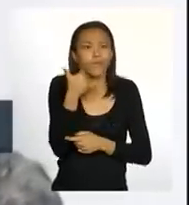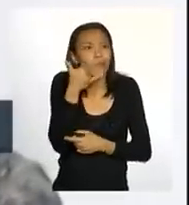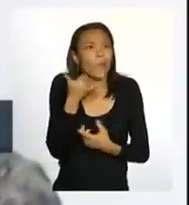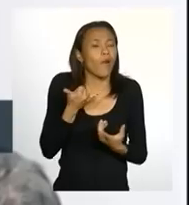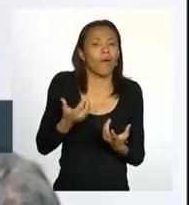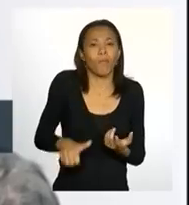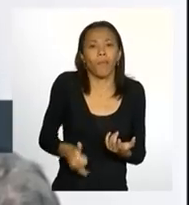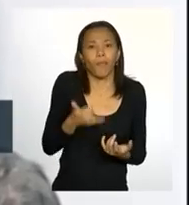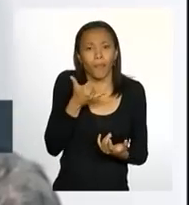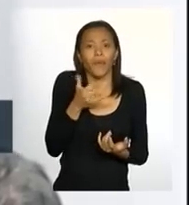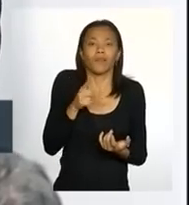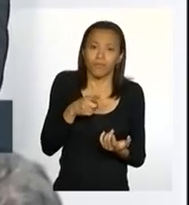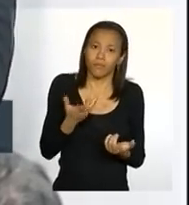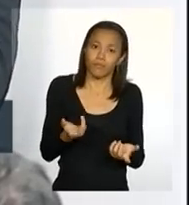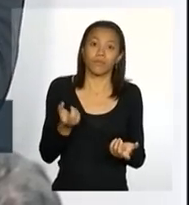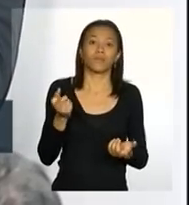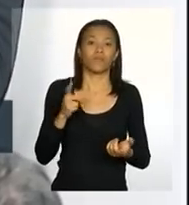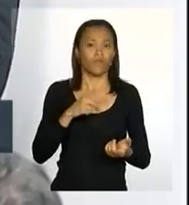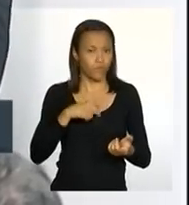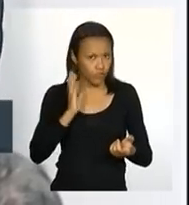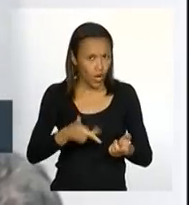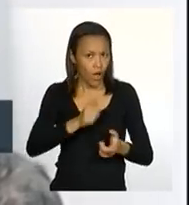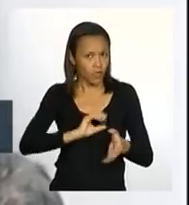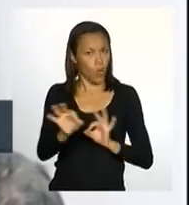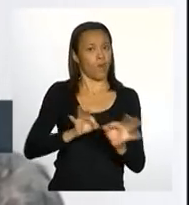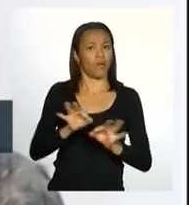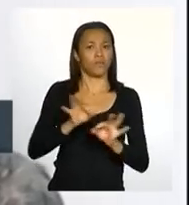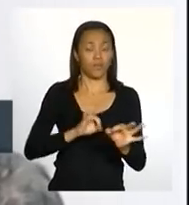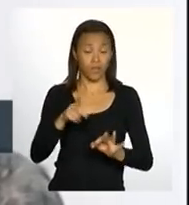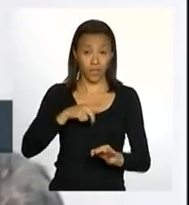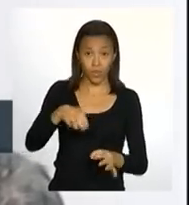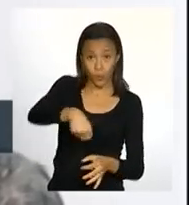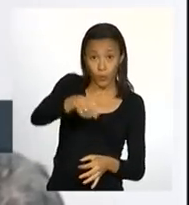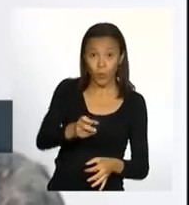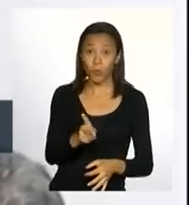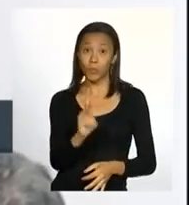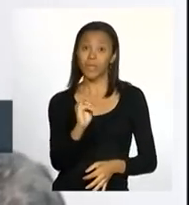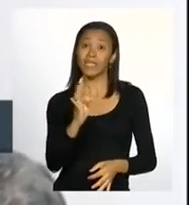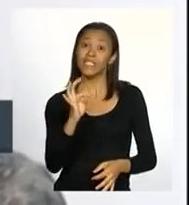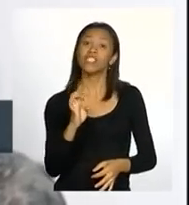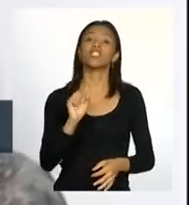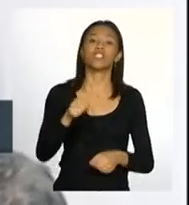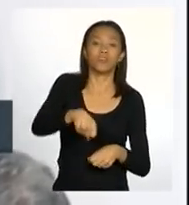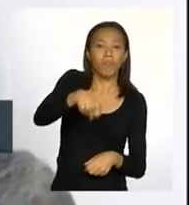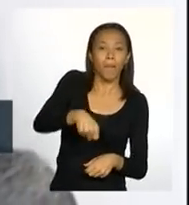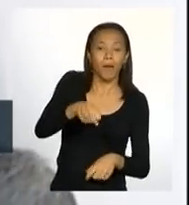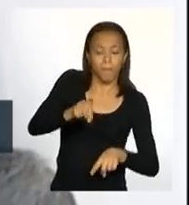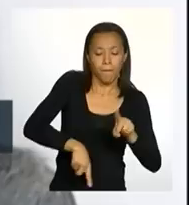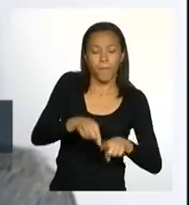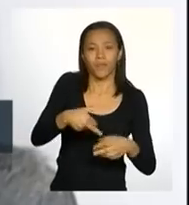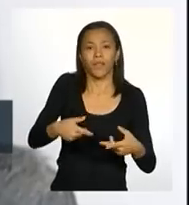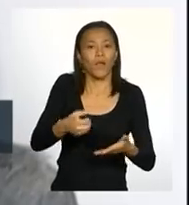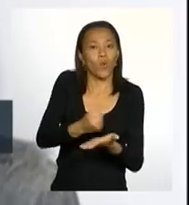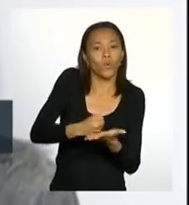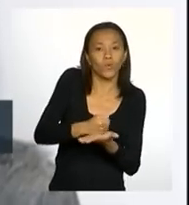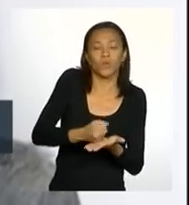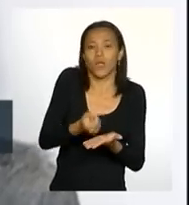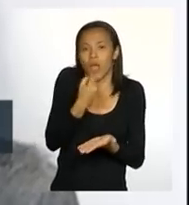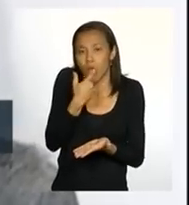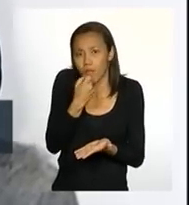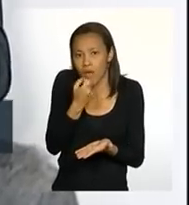como parte do kit, e foi estruturado um kit que é um kit de medicamentos, insumos, hipoclorito,